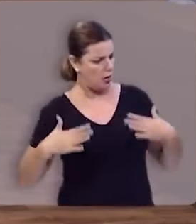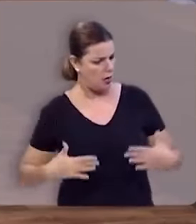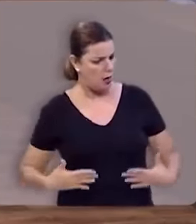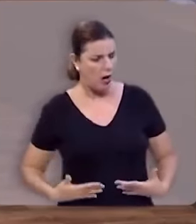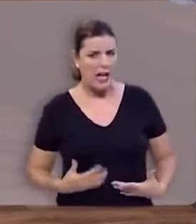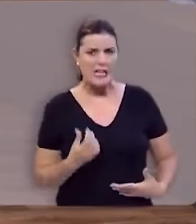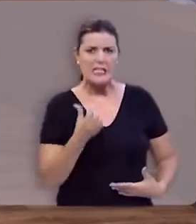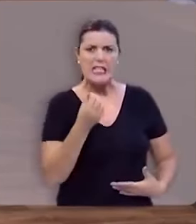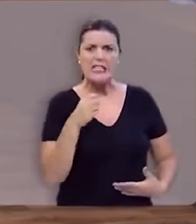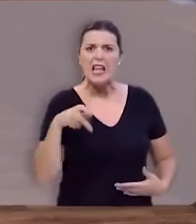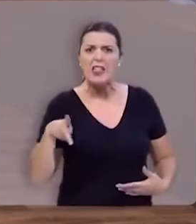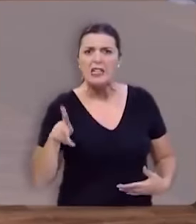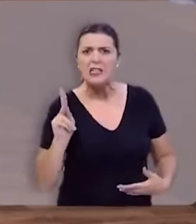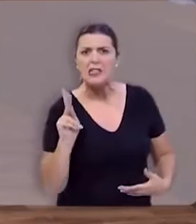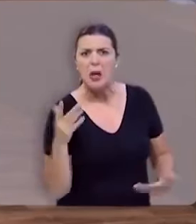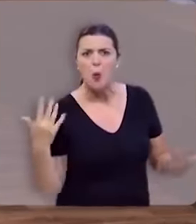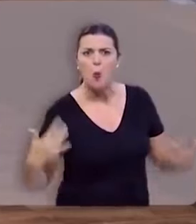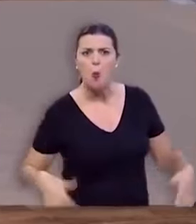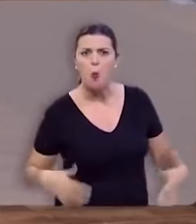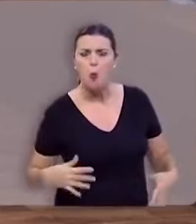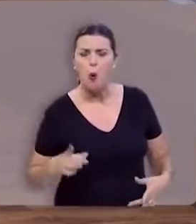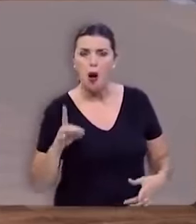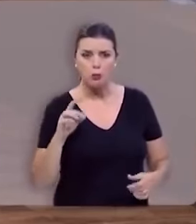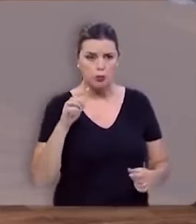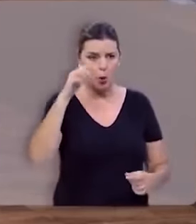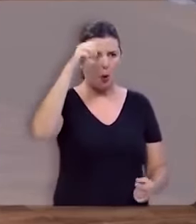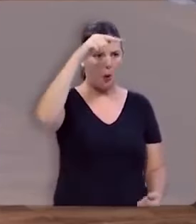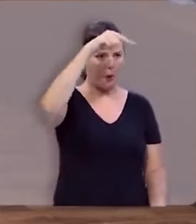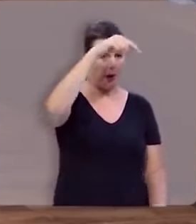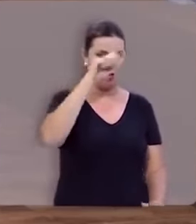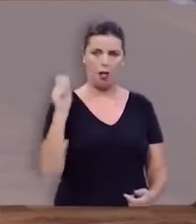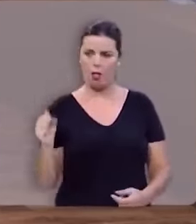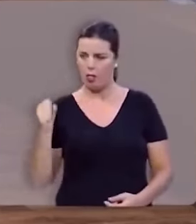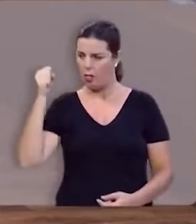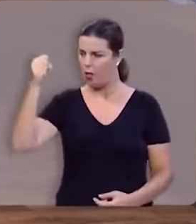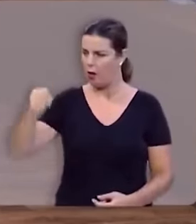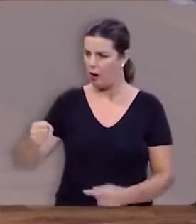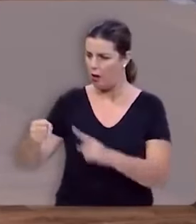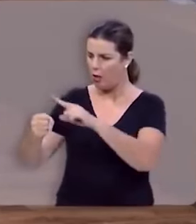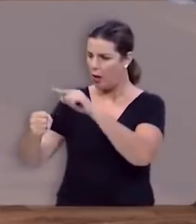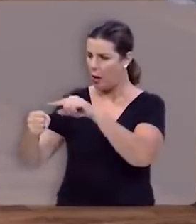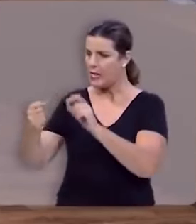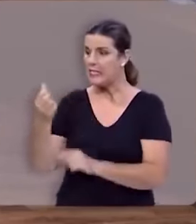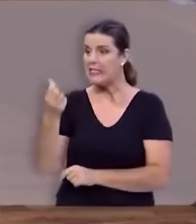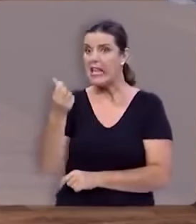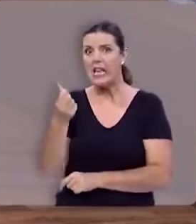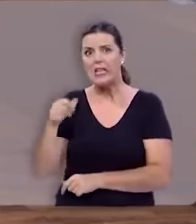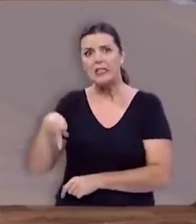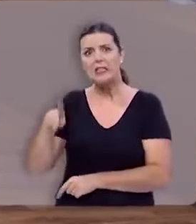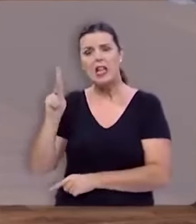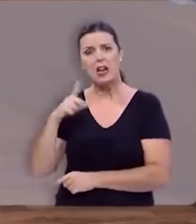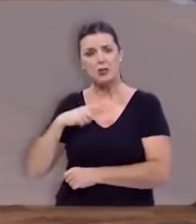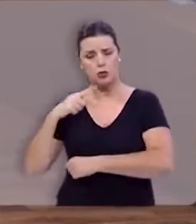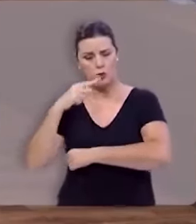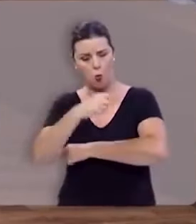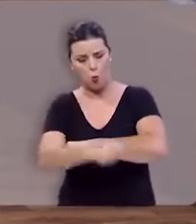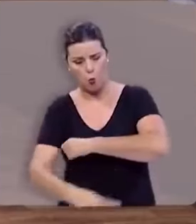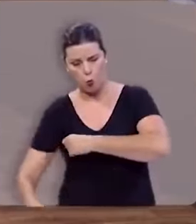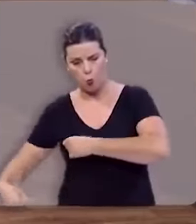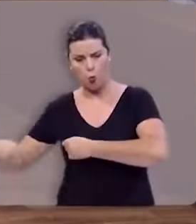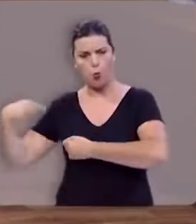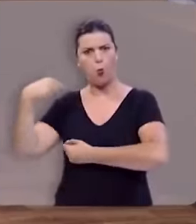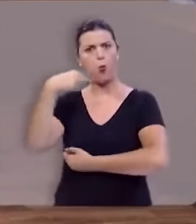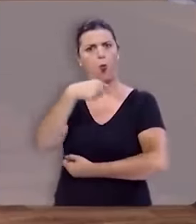quilos apenas a ponta da sua lança pesava 6 quilos tinha diante dele um escudeiro